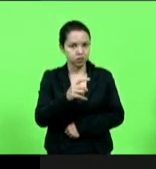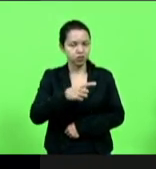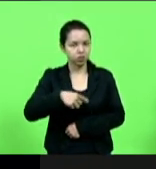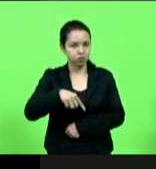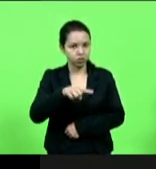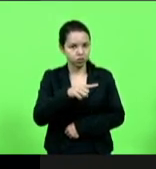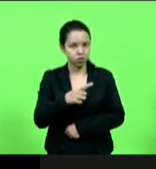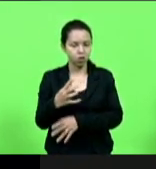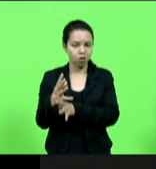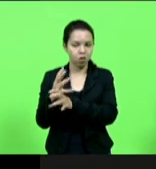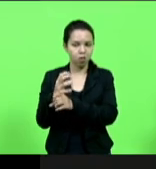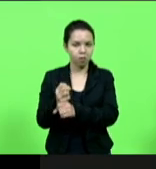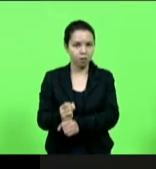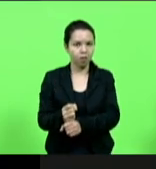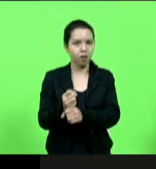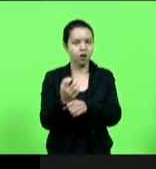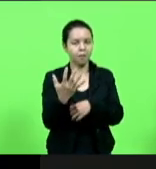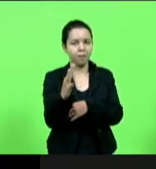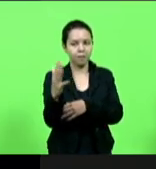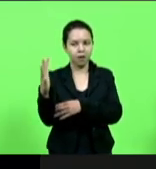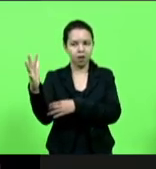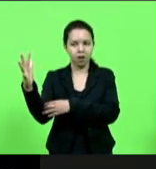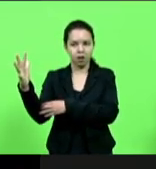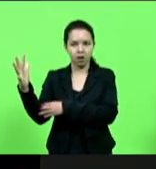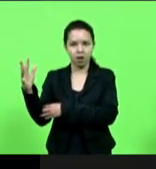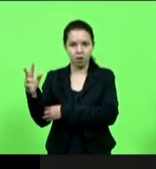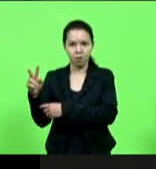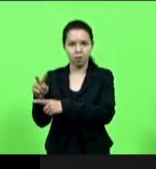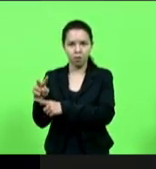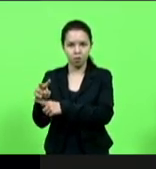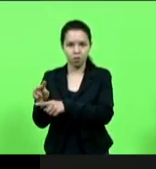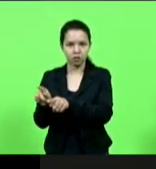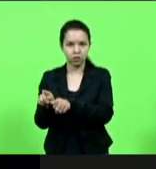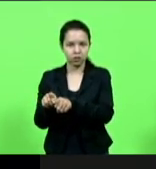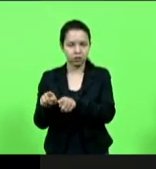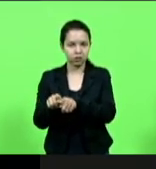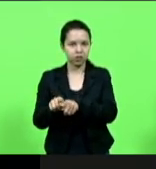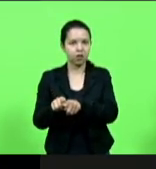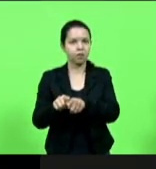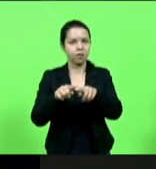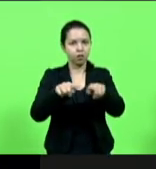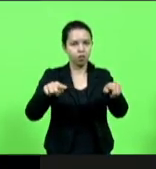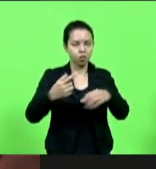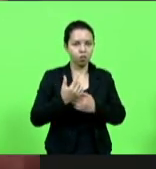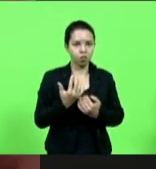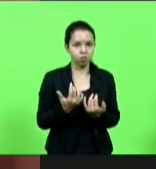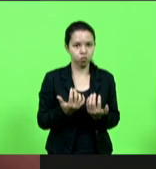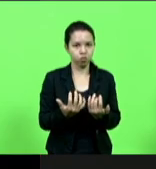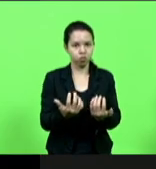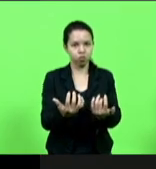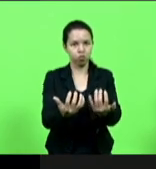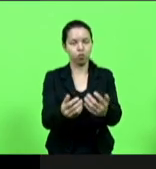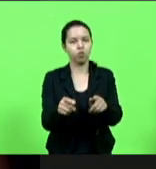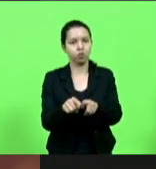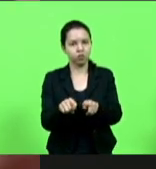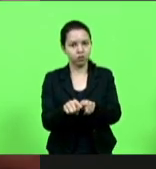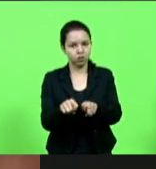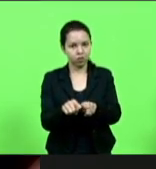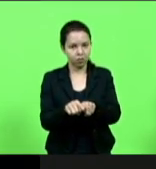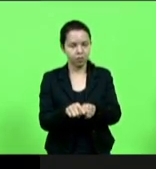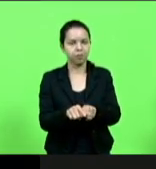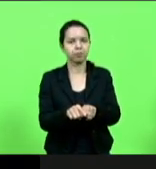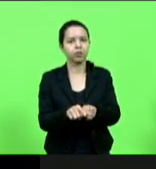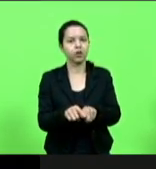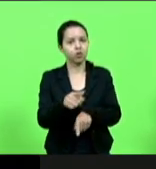campo e mais de 60% se nós considerarmos as pastagens então aquilo que nós estamos aproveitando